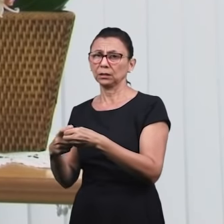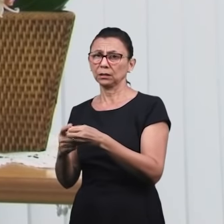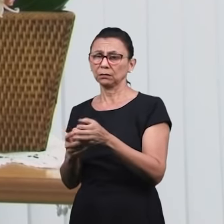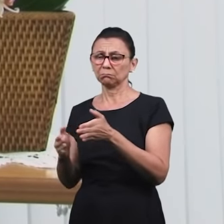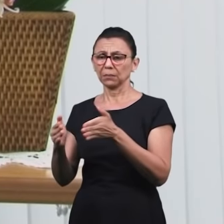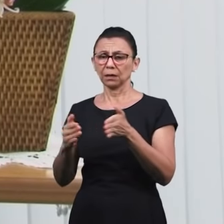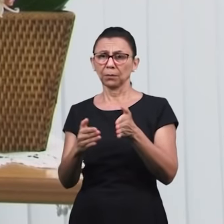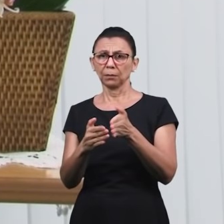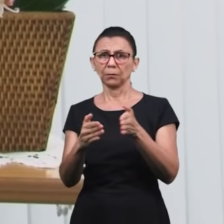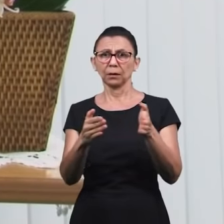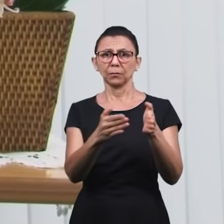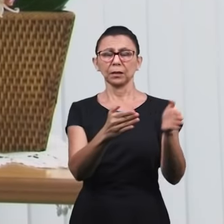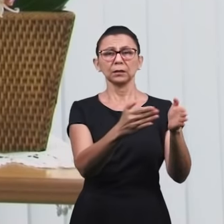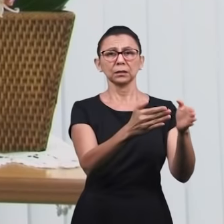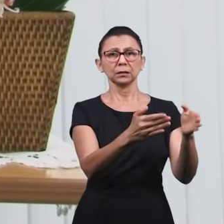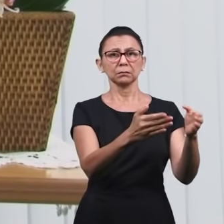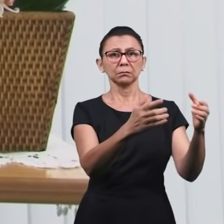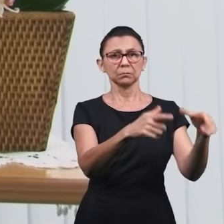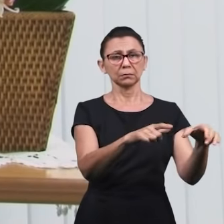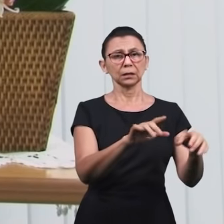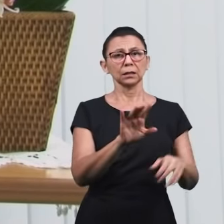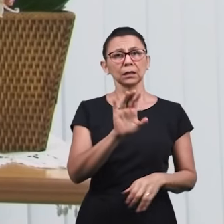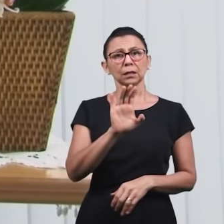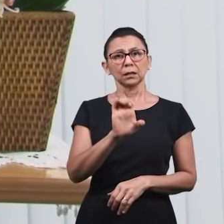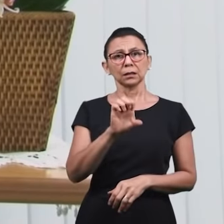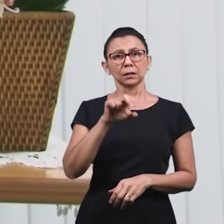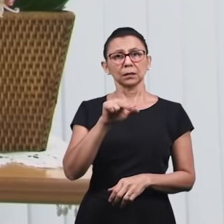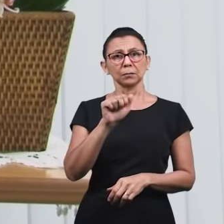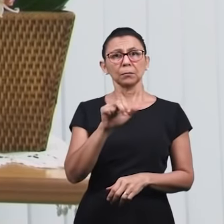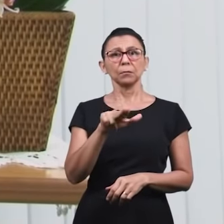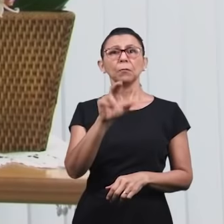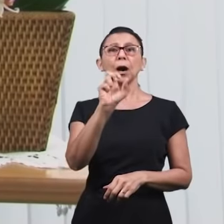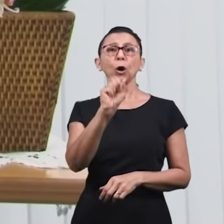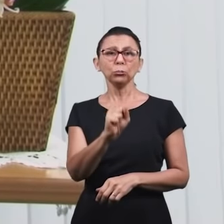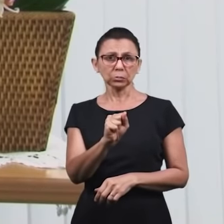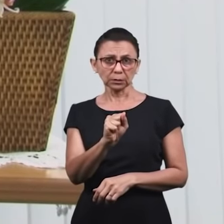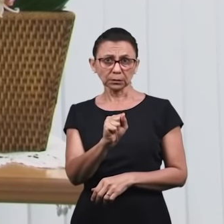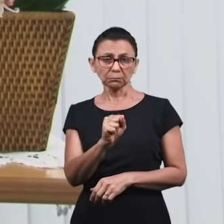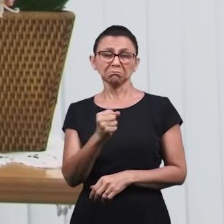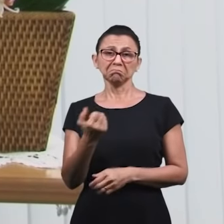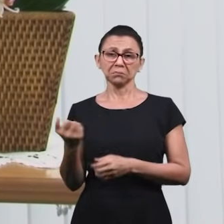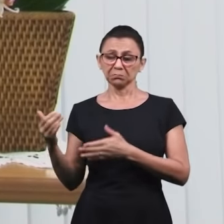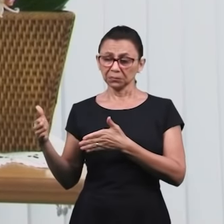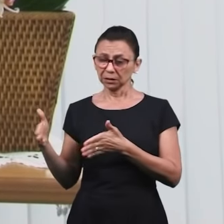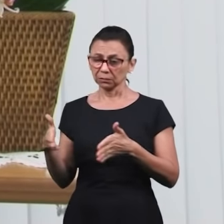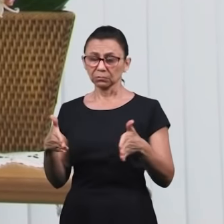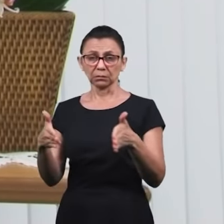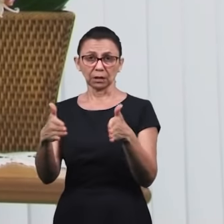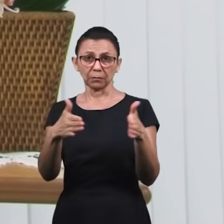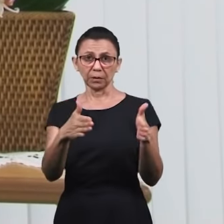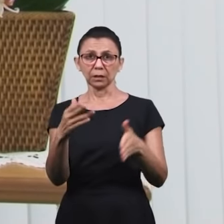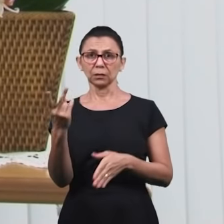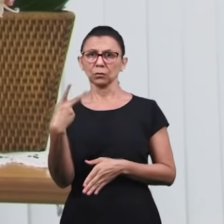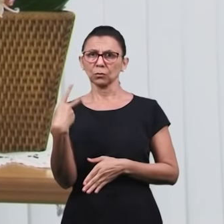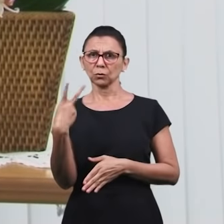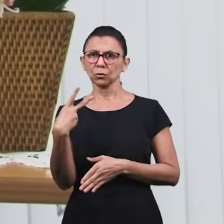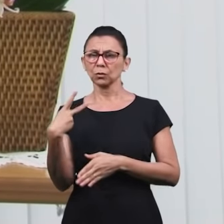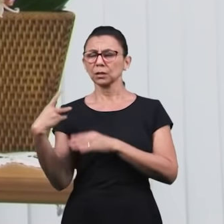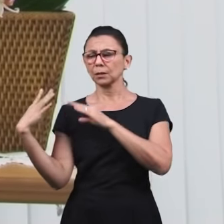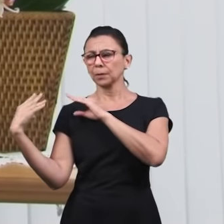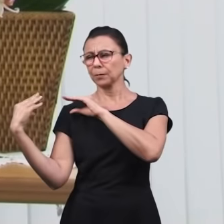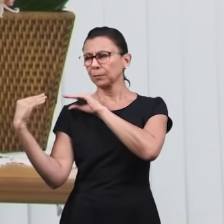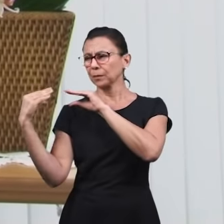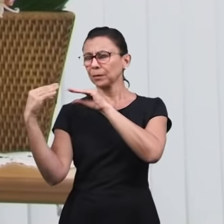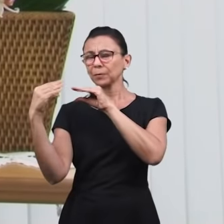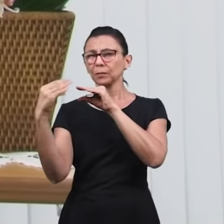que era a cidade deles, era o destino original deles. E entre si, naquele caminho, eles iam falando acerca do que havia